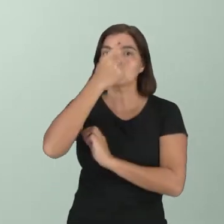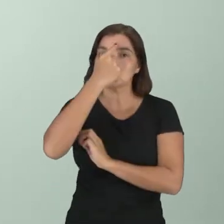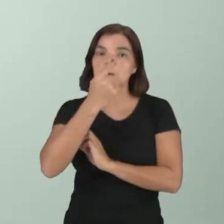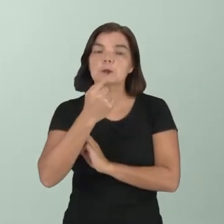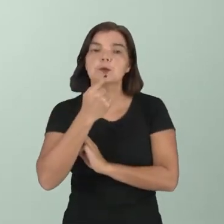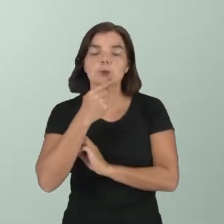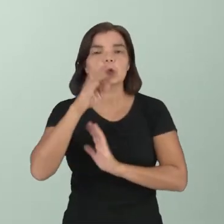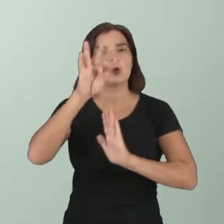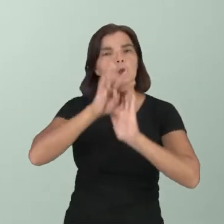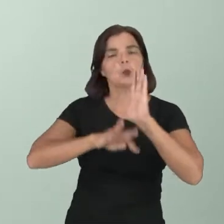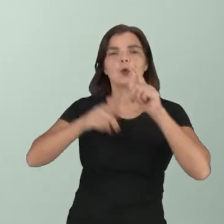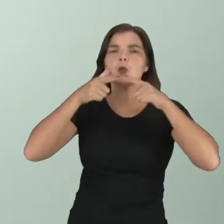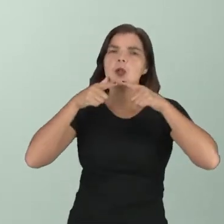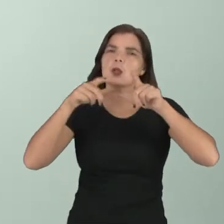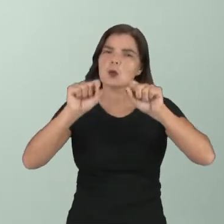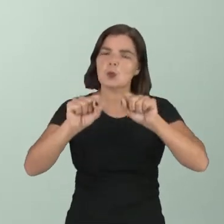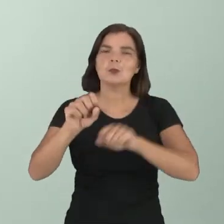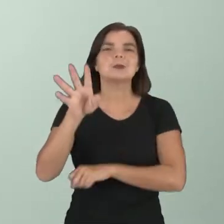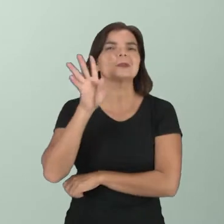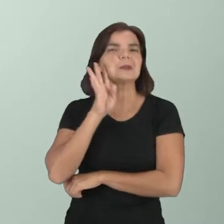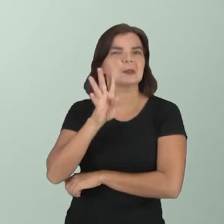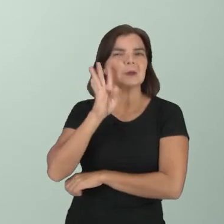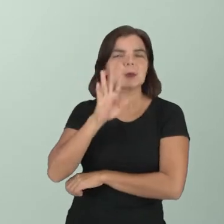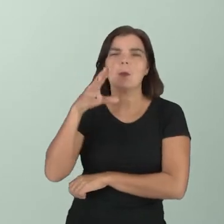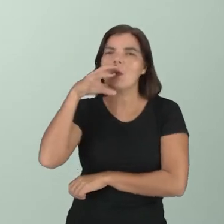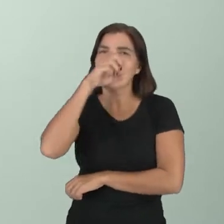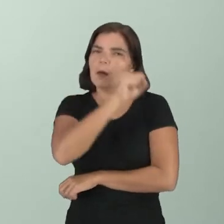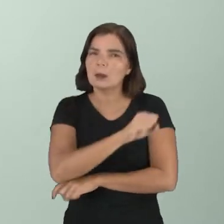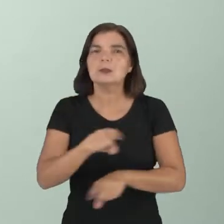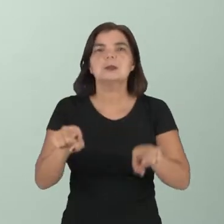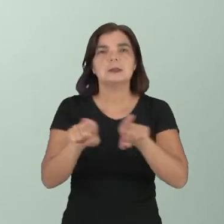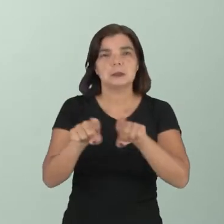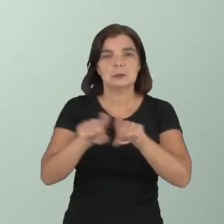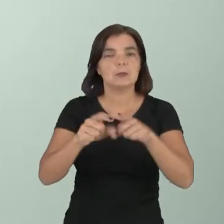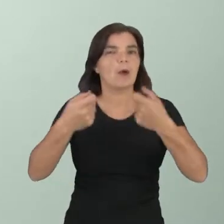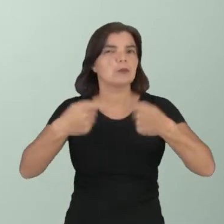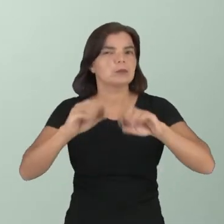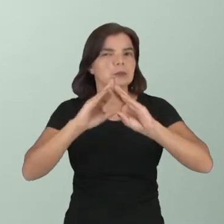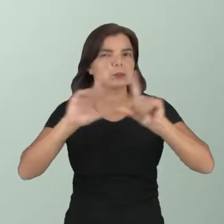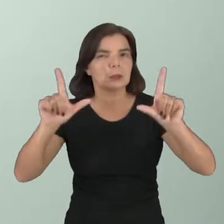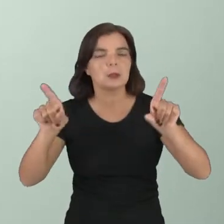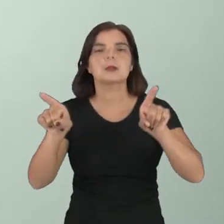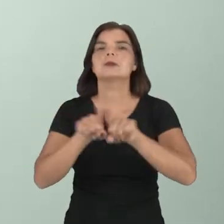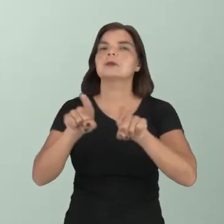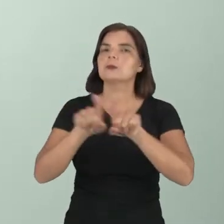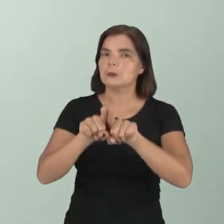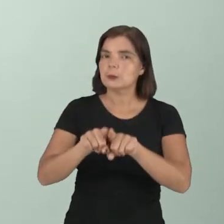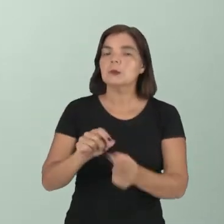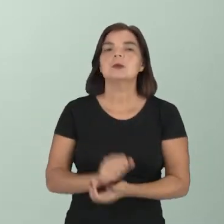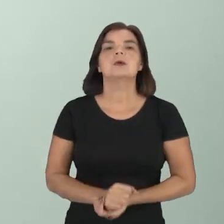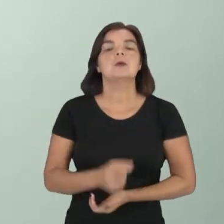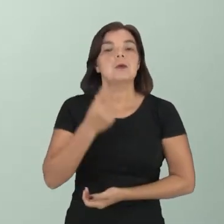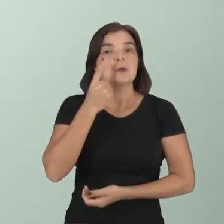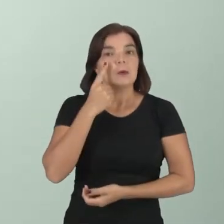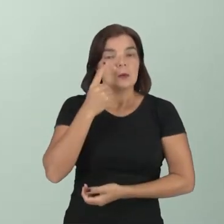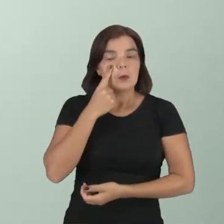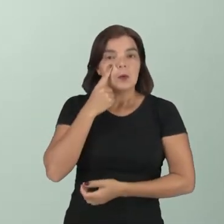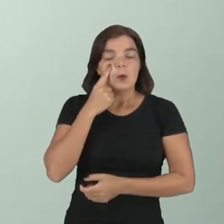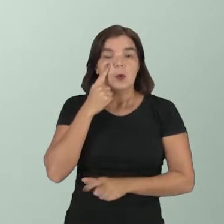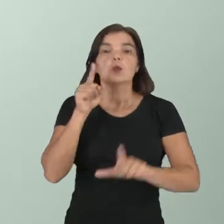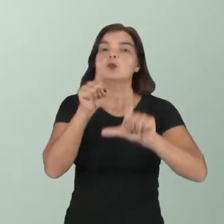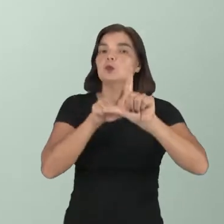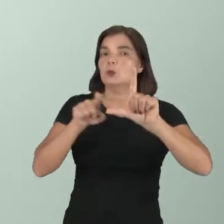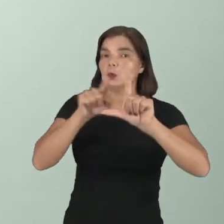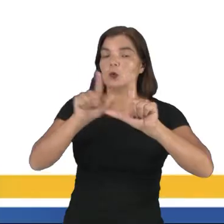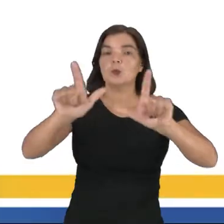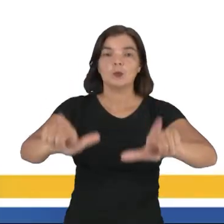imagens, textos com a linguagem mais dinâmica, mais rápida, mais precisa. Vamos conhecer, como eu disse, o